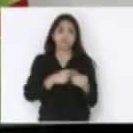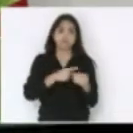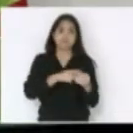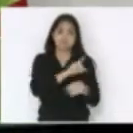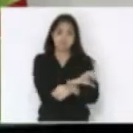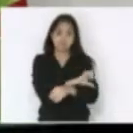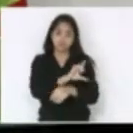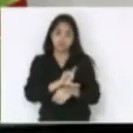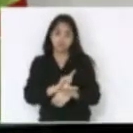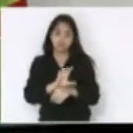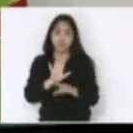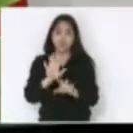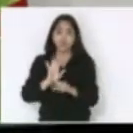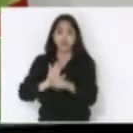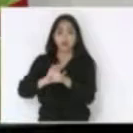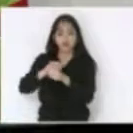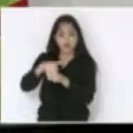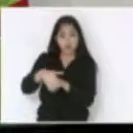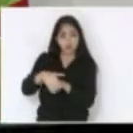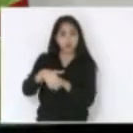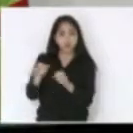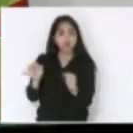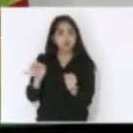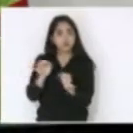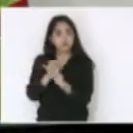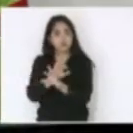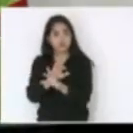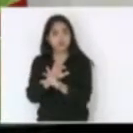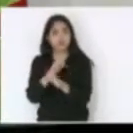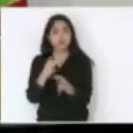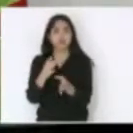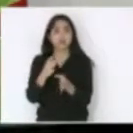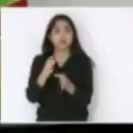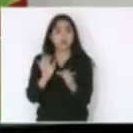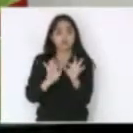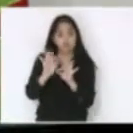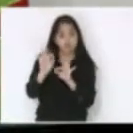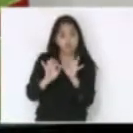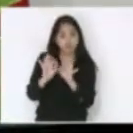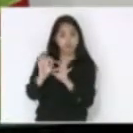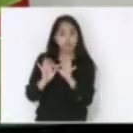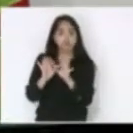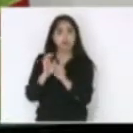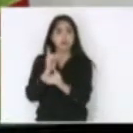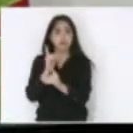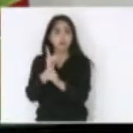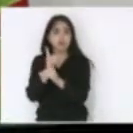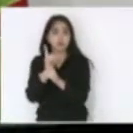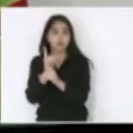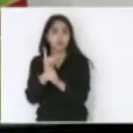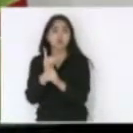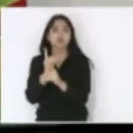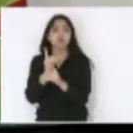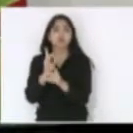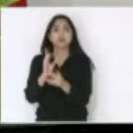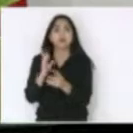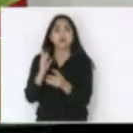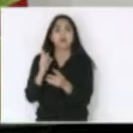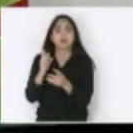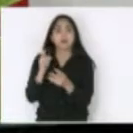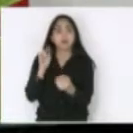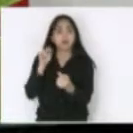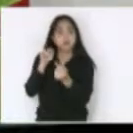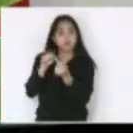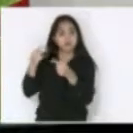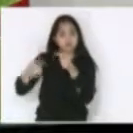a noite com o encontro na CNBB no encontro que discute a